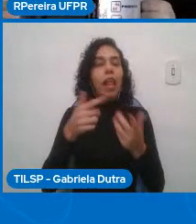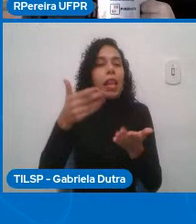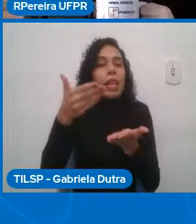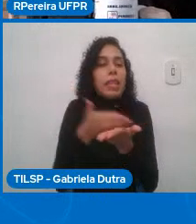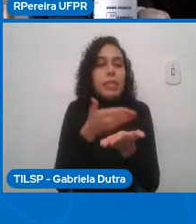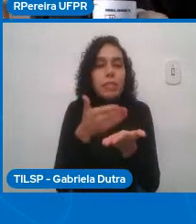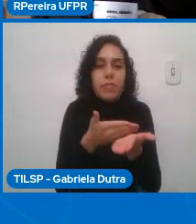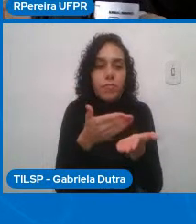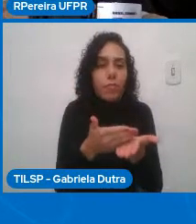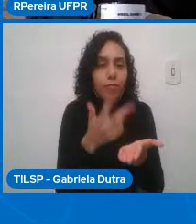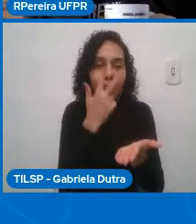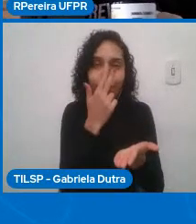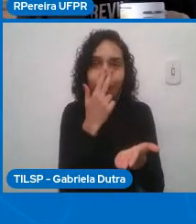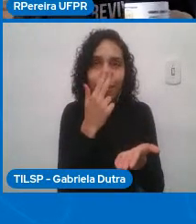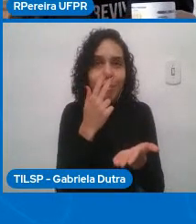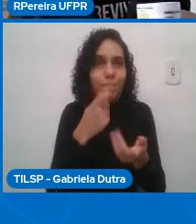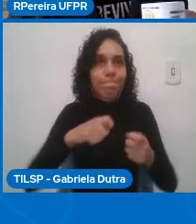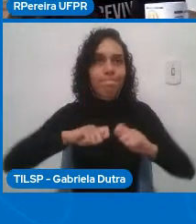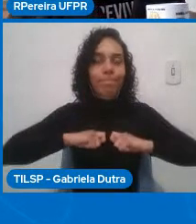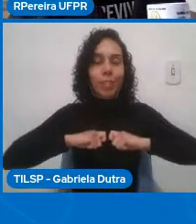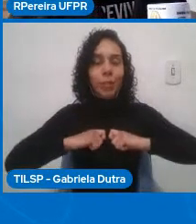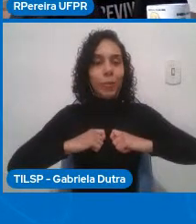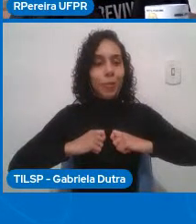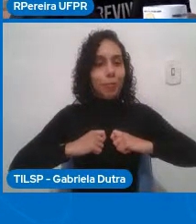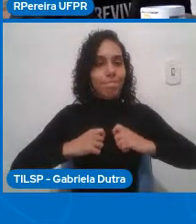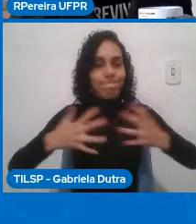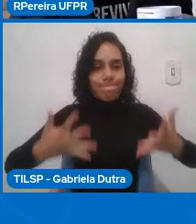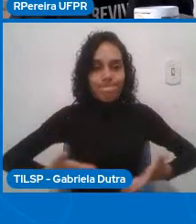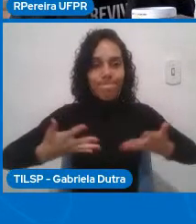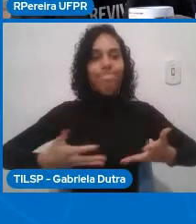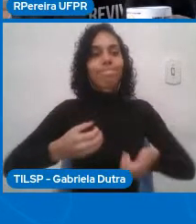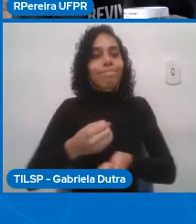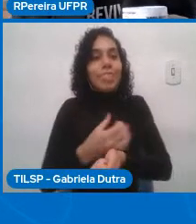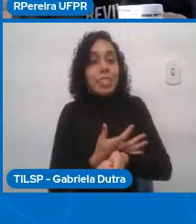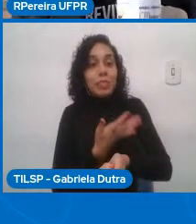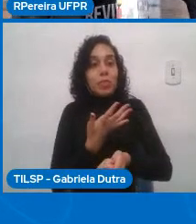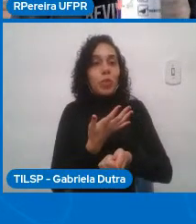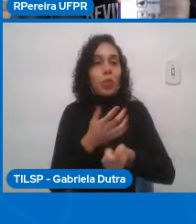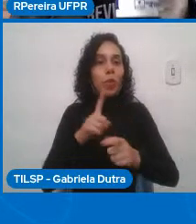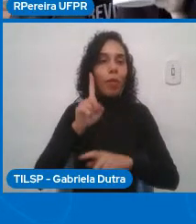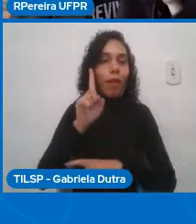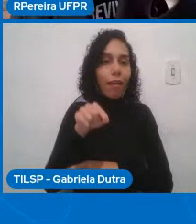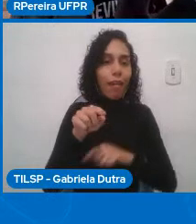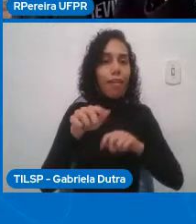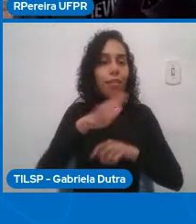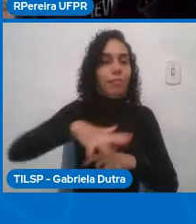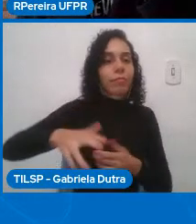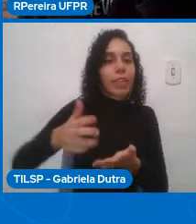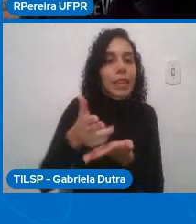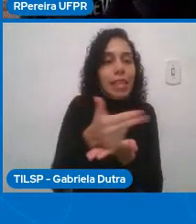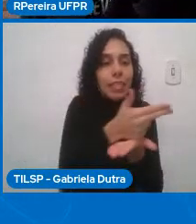é o livro do Papanek, Design para o Mundo Real, Design for the Real World.